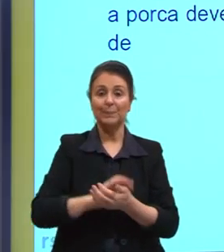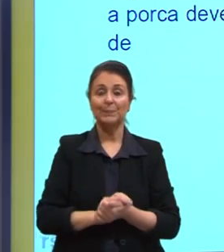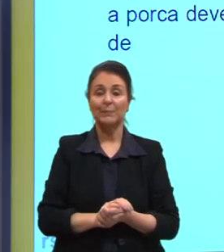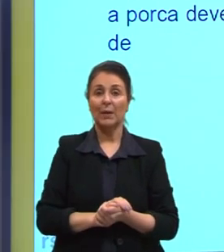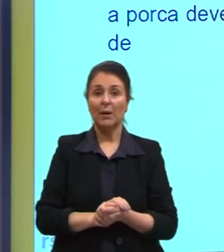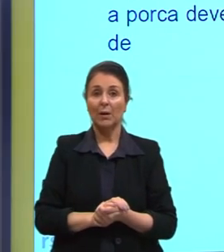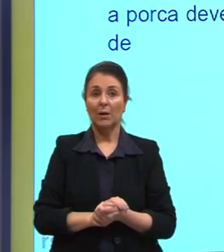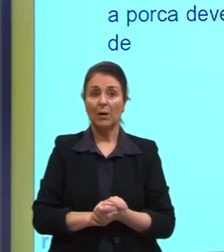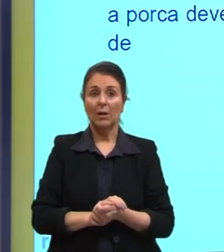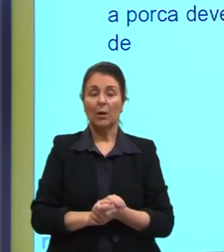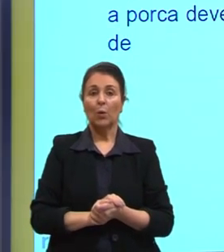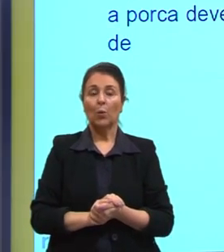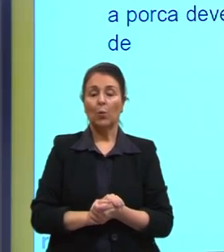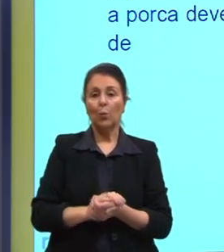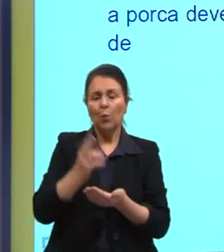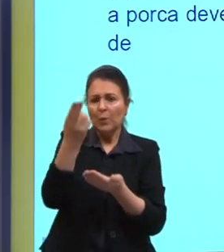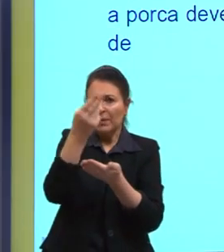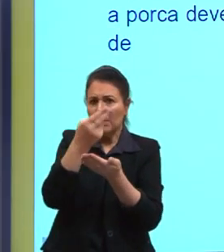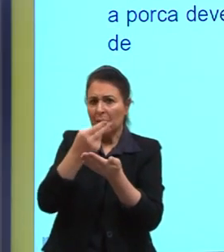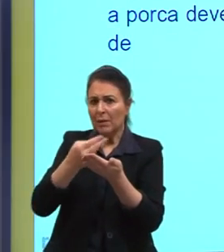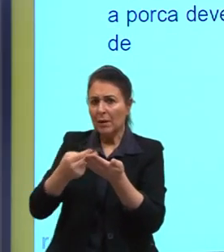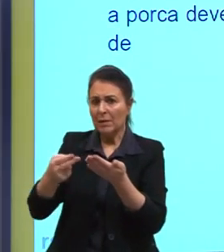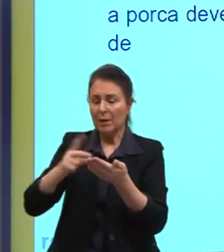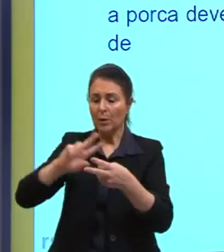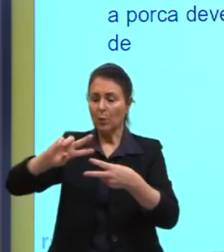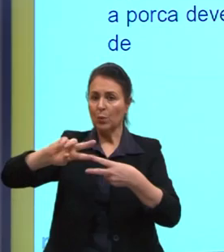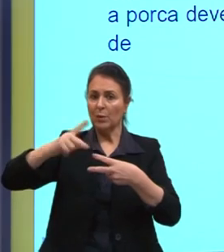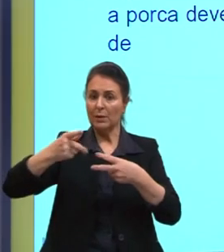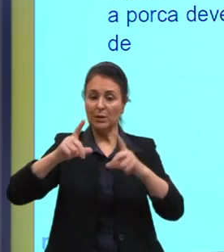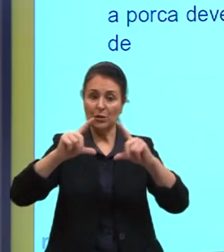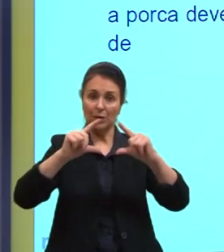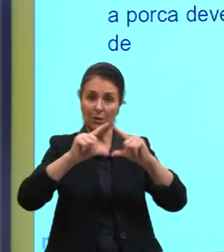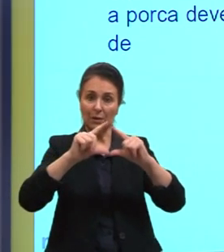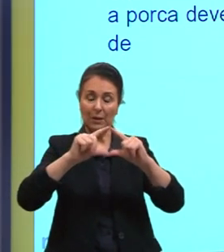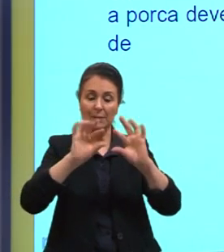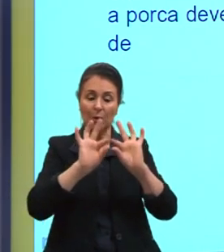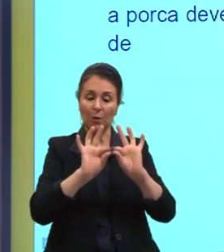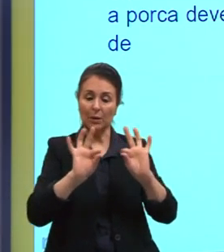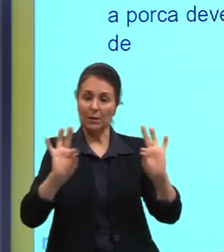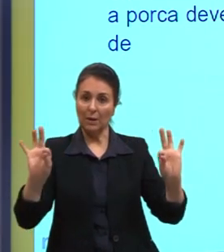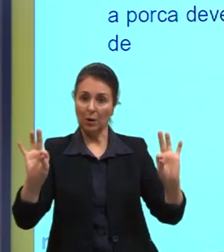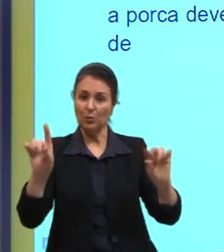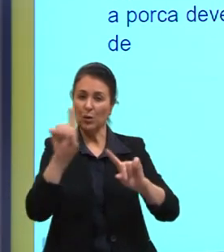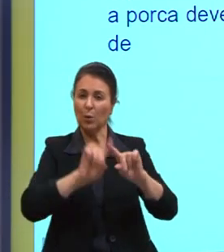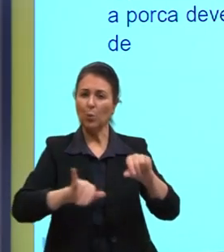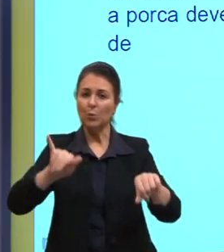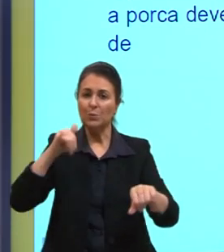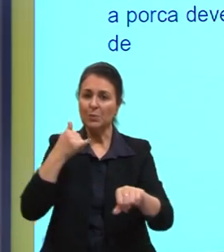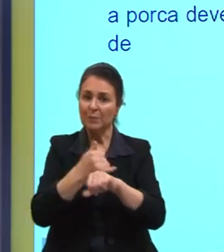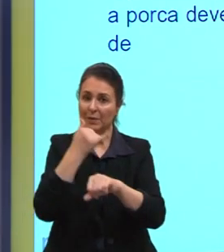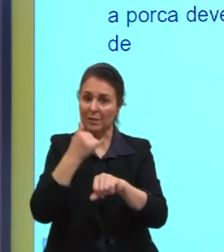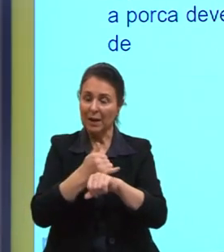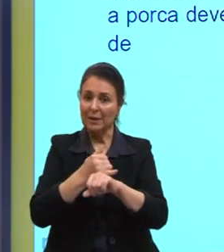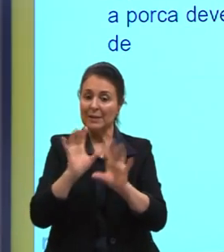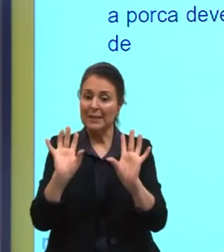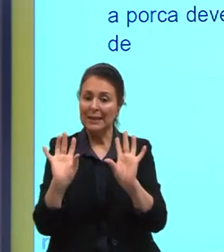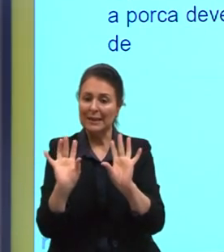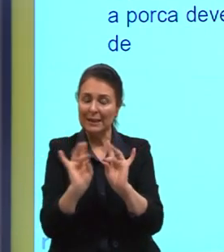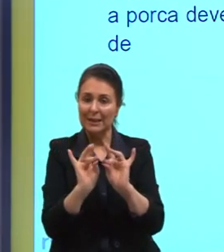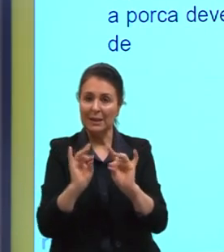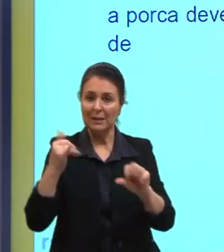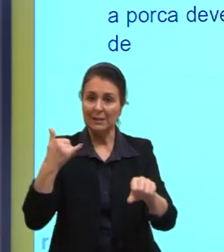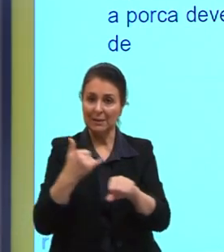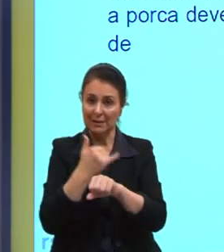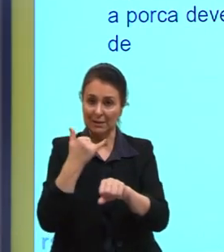O quadro oferece os coeficientes de dilatação linear de alguns metais e ligas metálicas. Vejam,